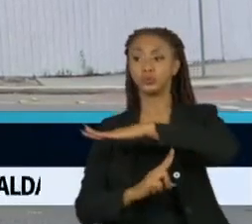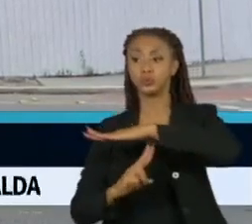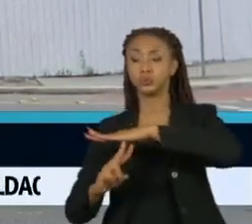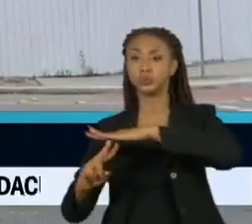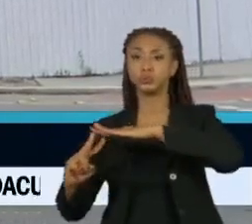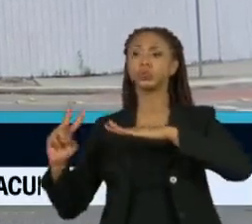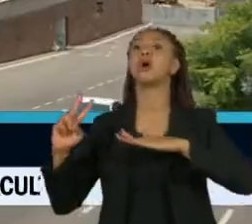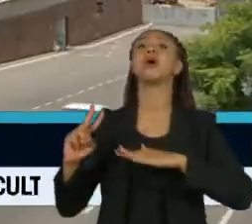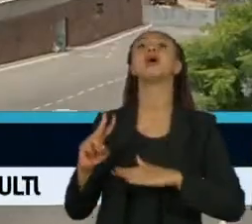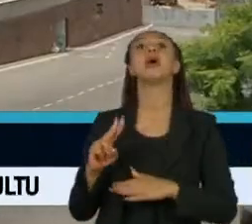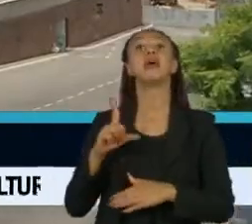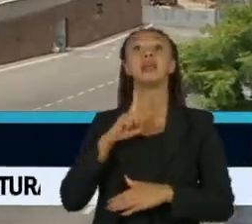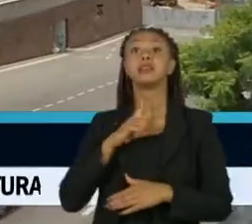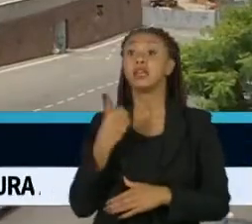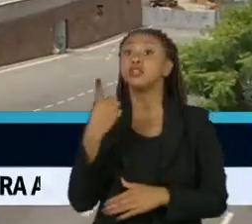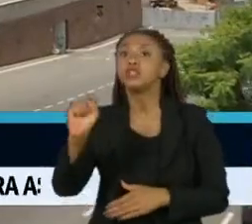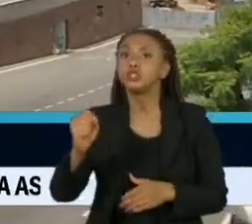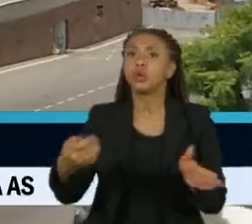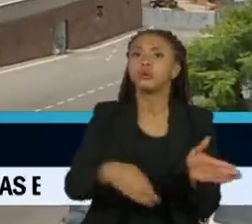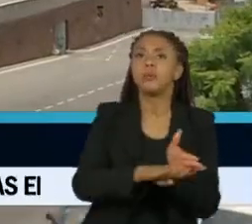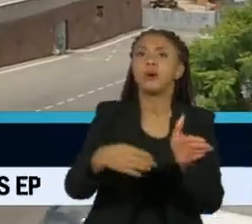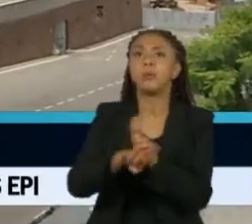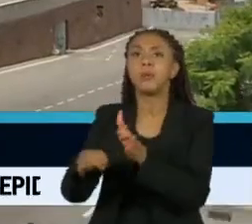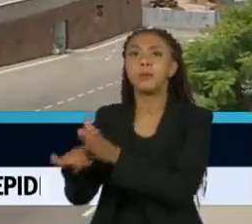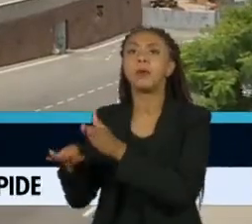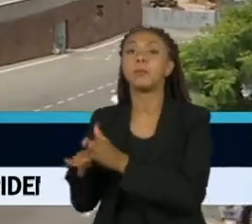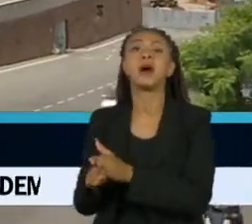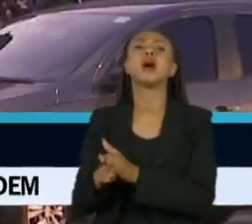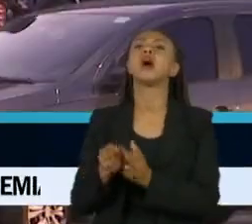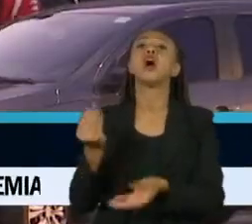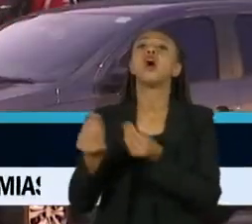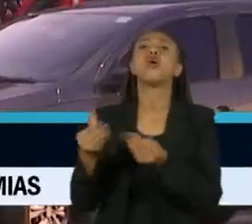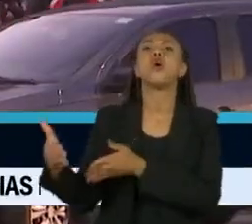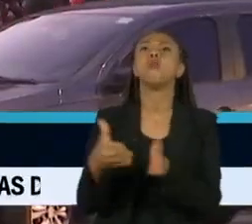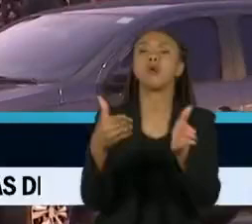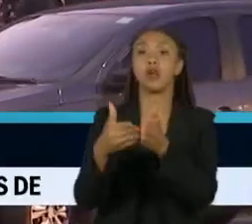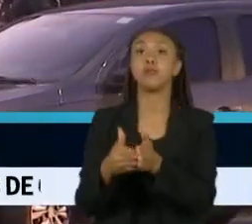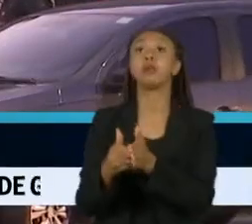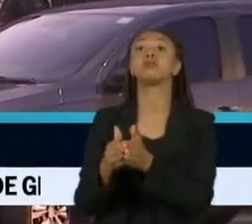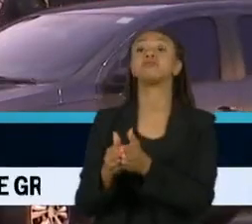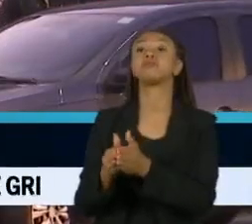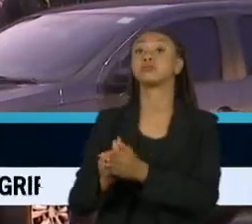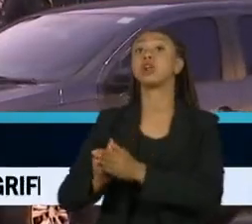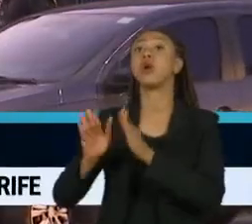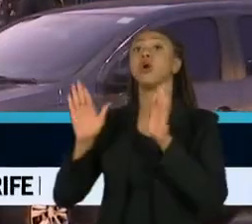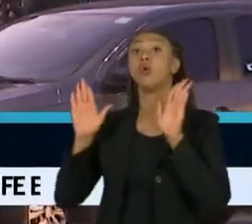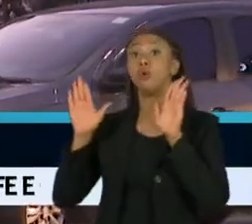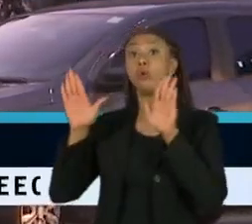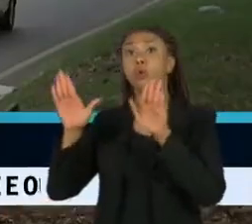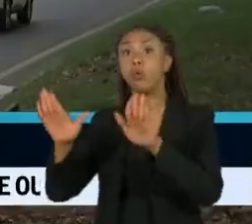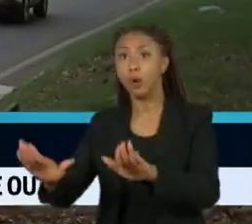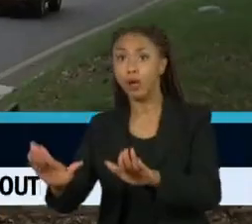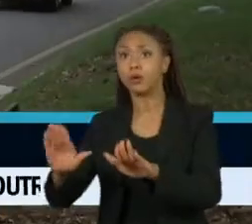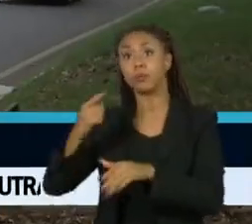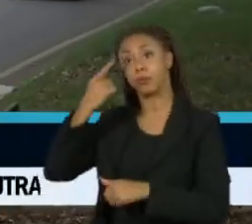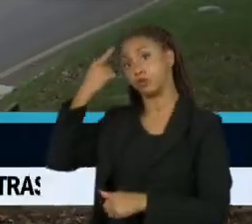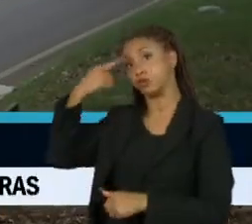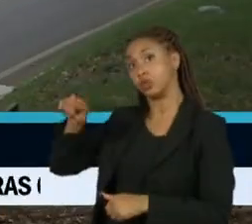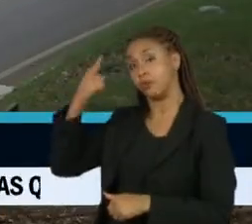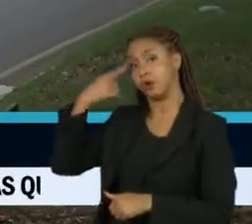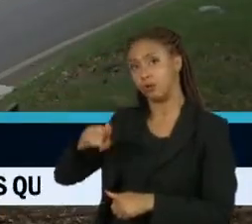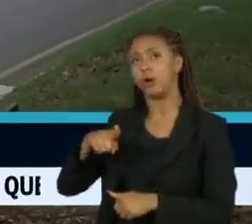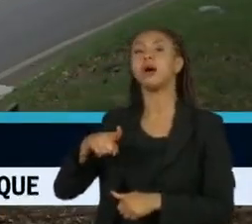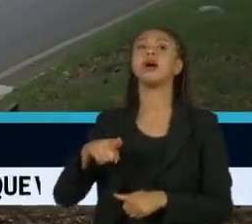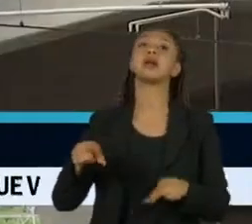18 estações. O sistema ligará o aeroporto de Congonhas à estação Jabaquara, da linha 1 Azul, em um sentido, e a